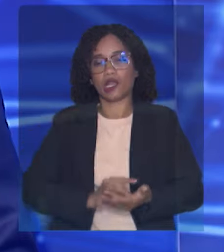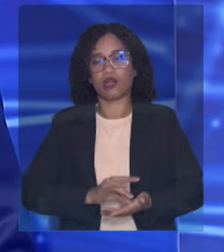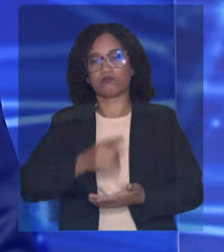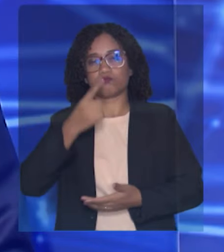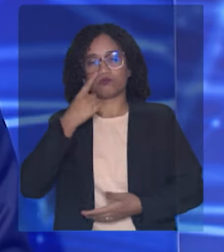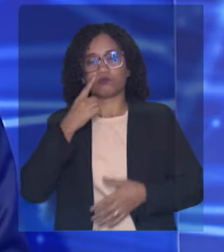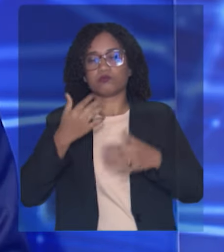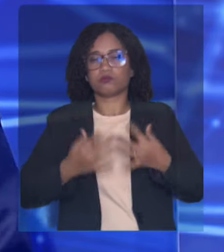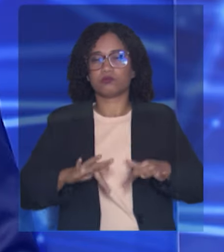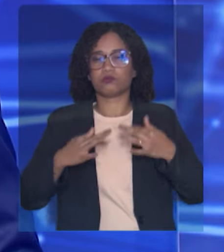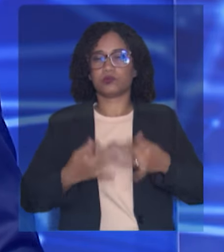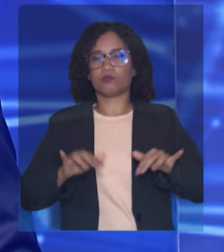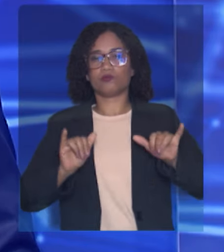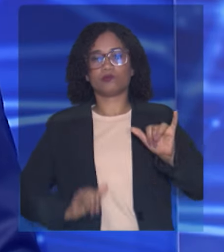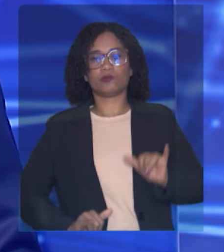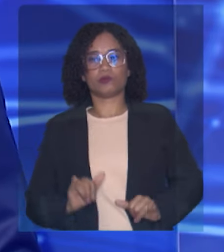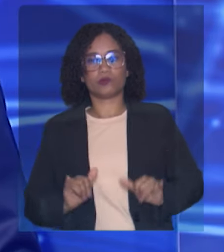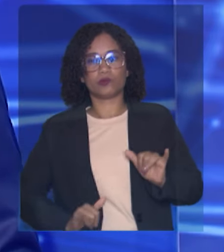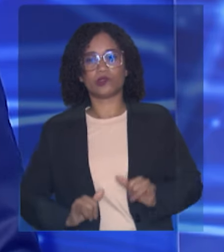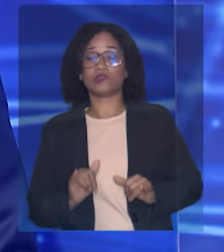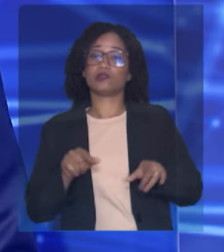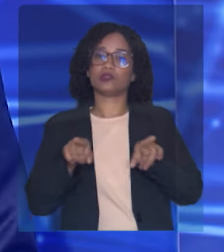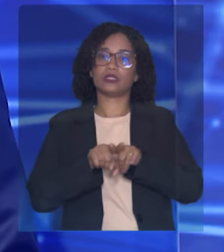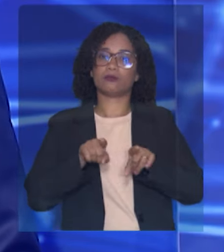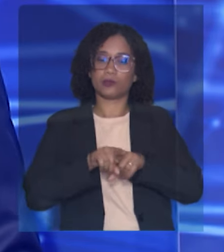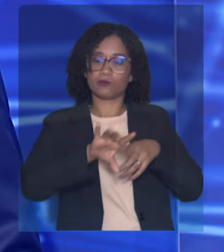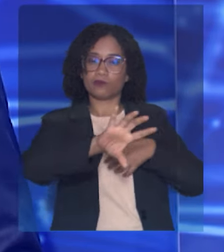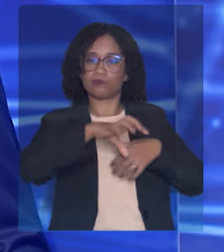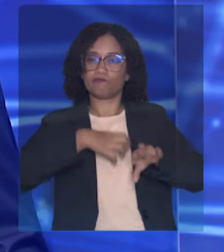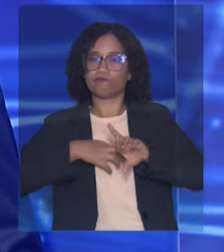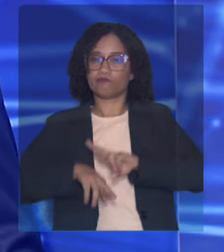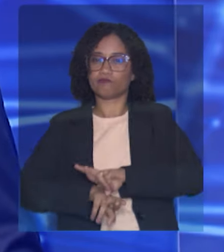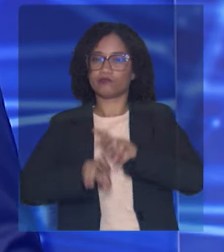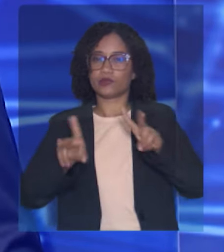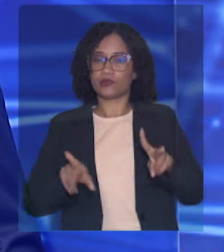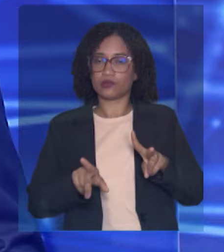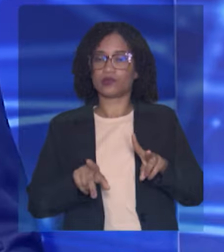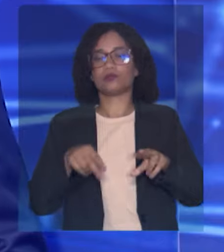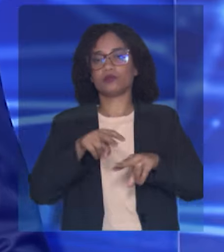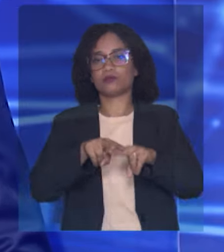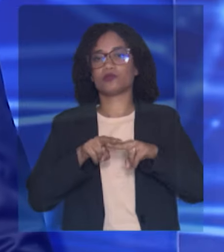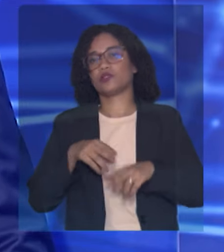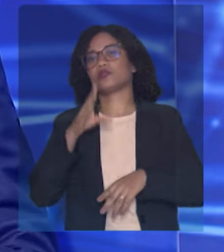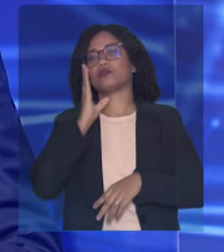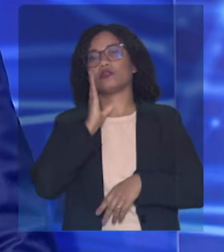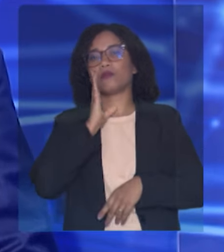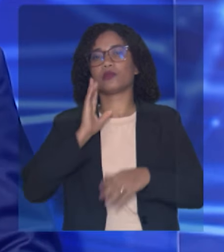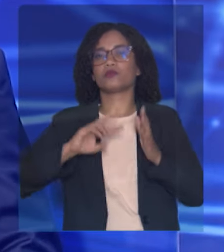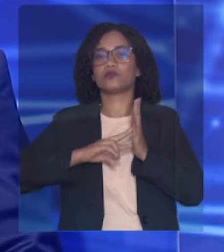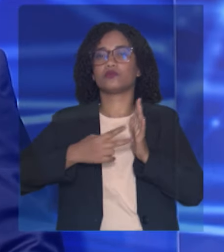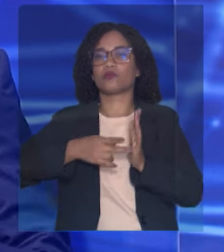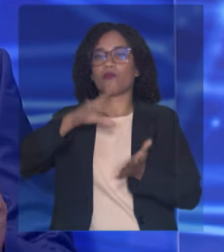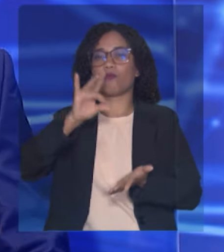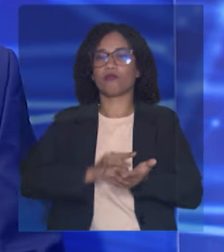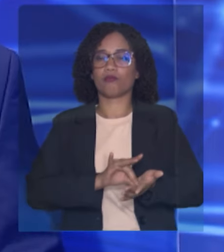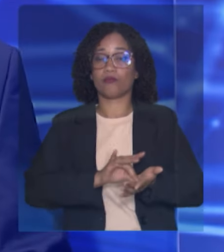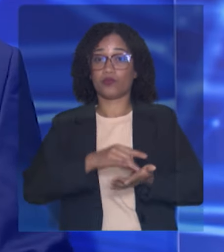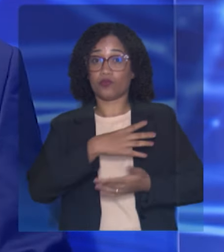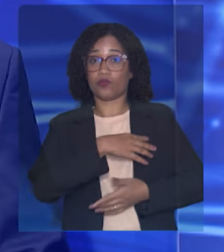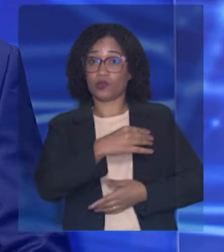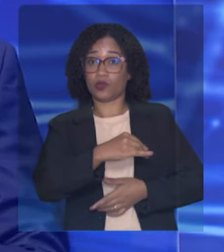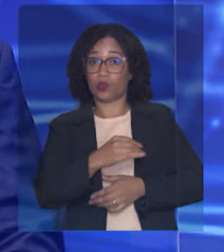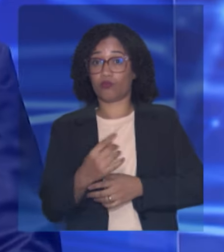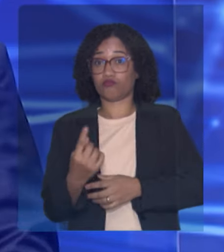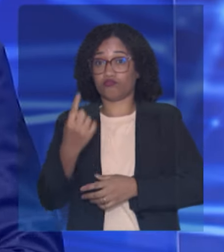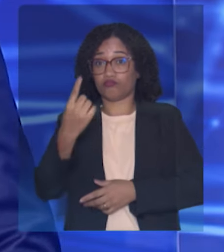obviamente, com uma empatia diferenciada, por saber exatamente o que significa ser filho de uma mulher que já teve a experiência de viver na rua